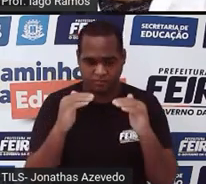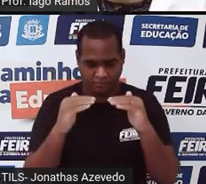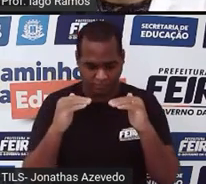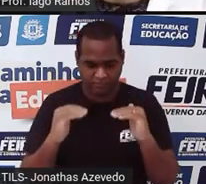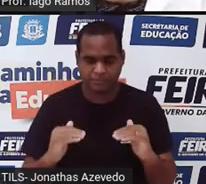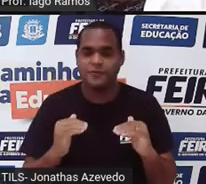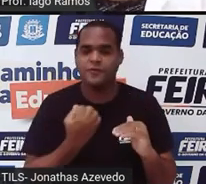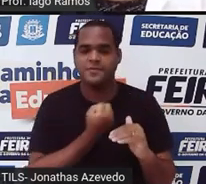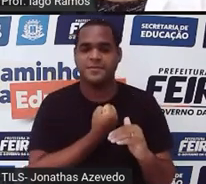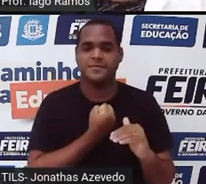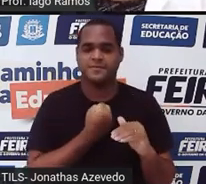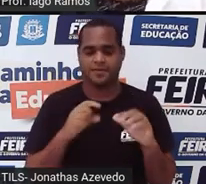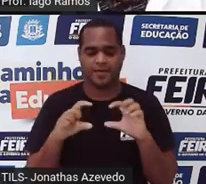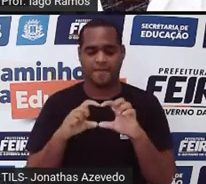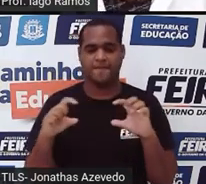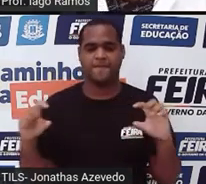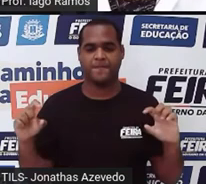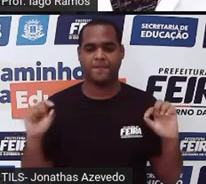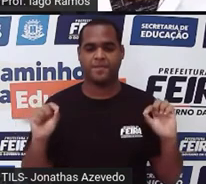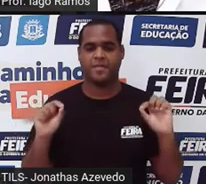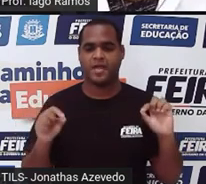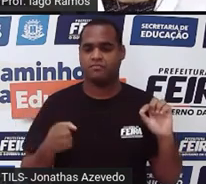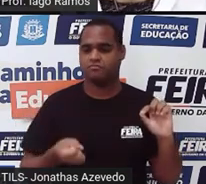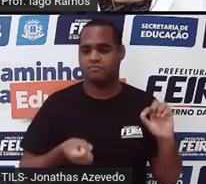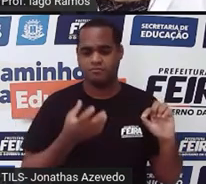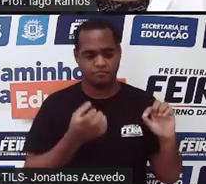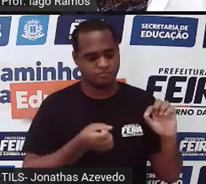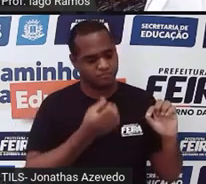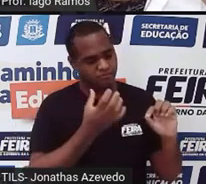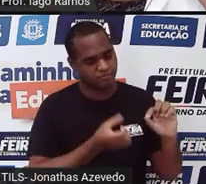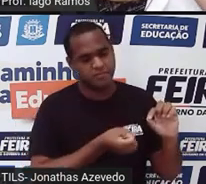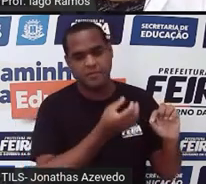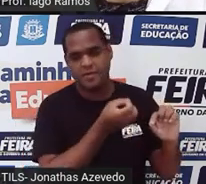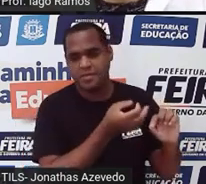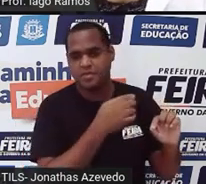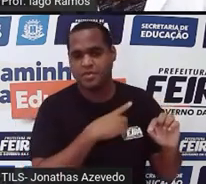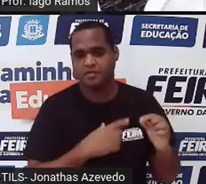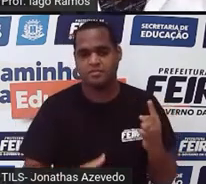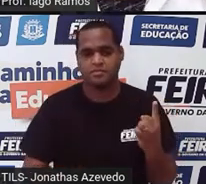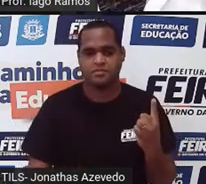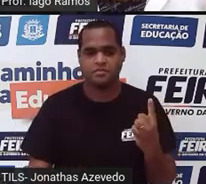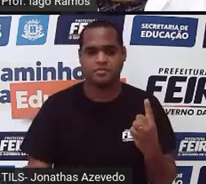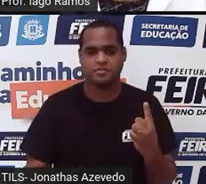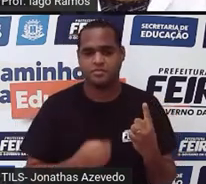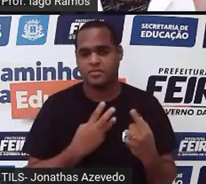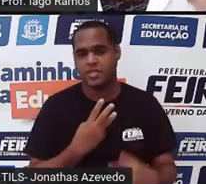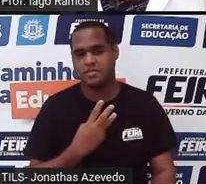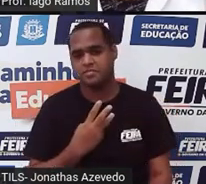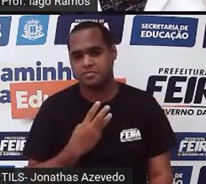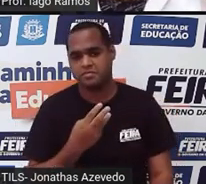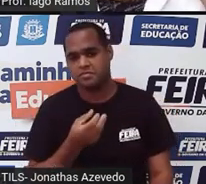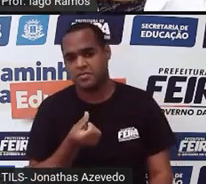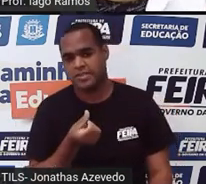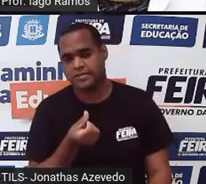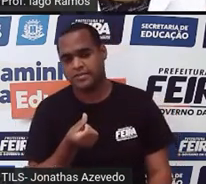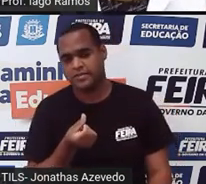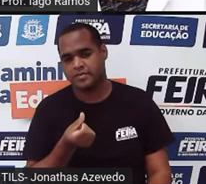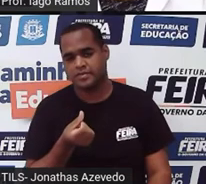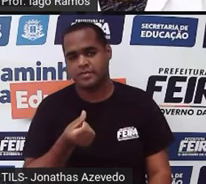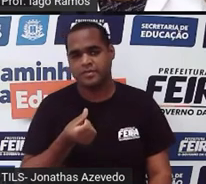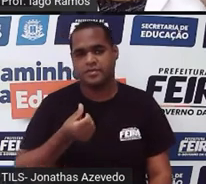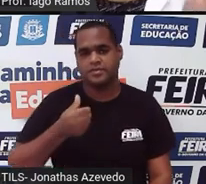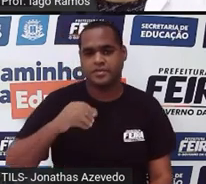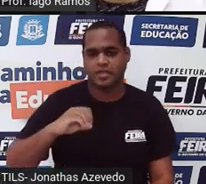Os números são a quantidade de bolinhas em cada figura. Então tem o número 1, o número 3, depois o número 6,